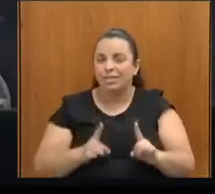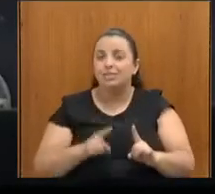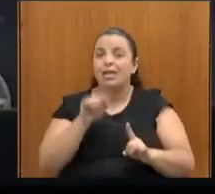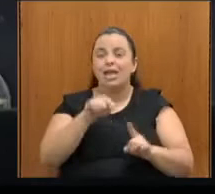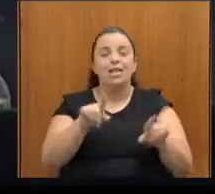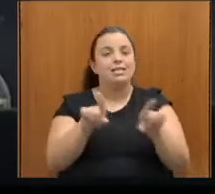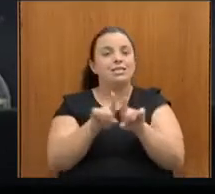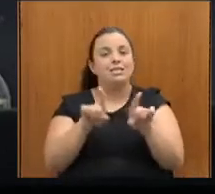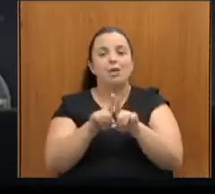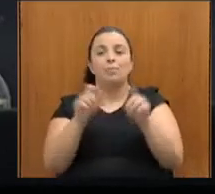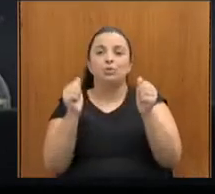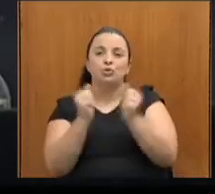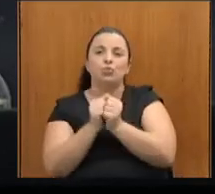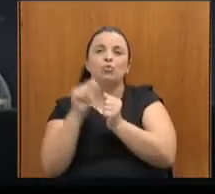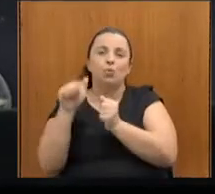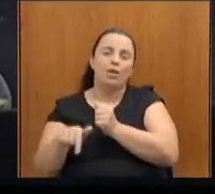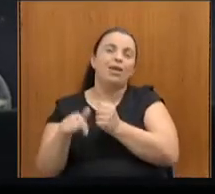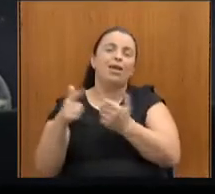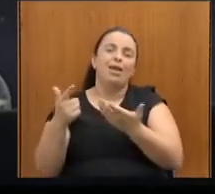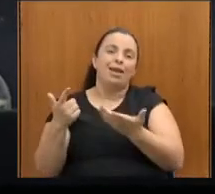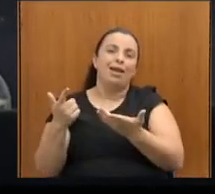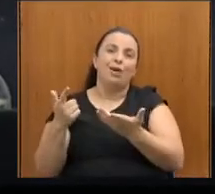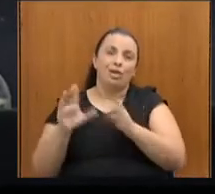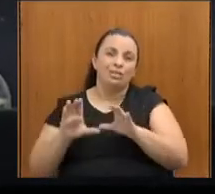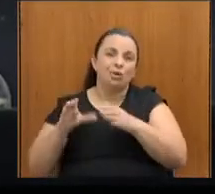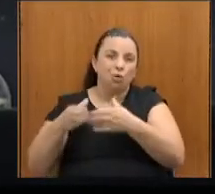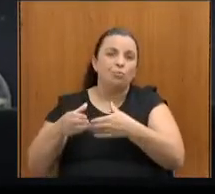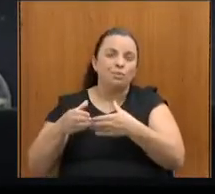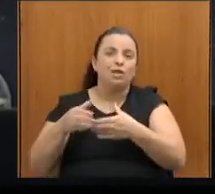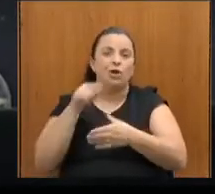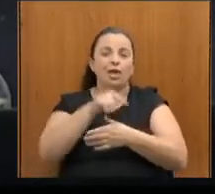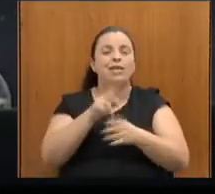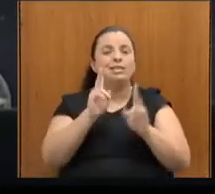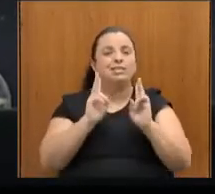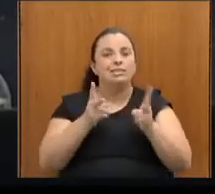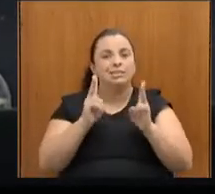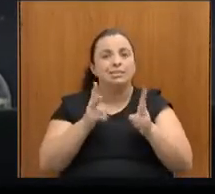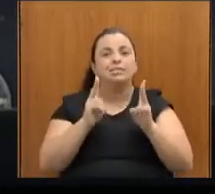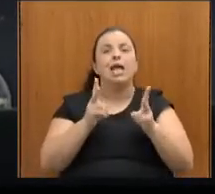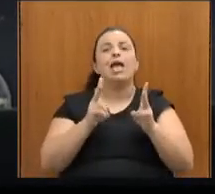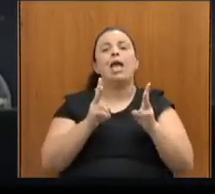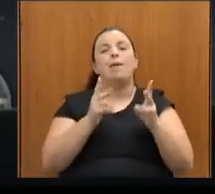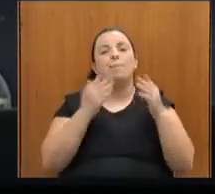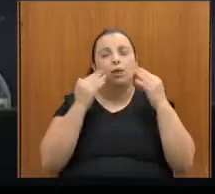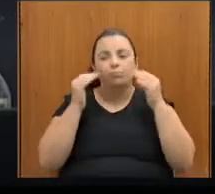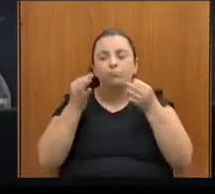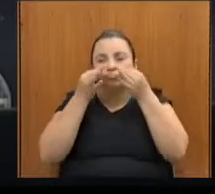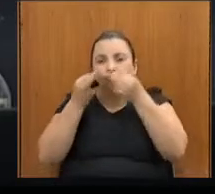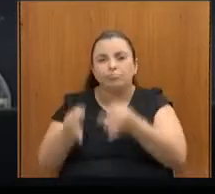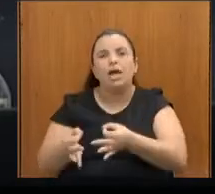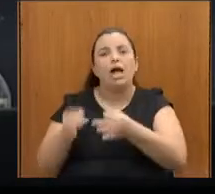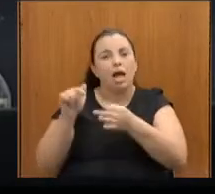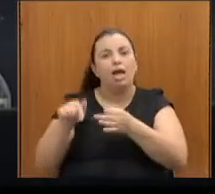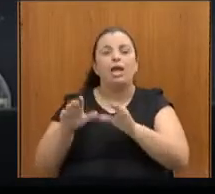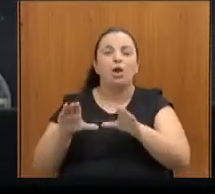assumiu a subsecretaria, sempre ouvindo essa comissão, os deputados dessa comissão. Então, do Willio, a gente só tem que te agradecer e